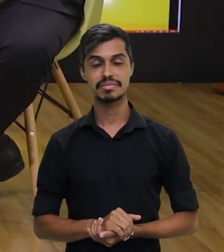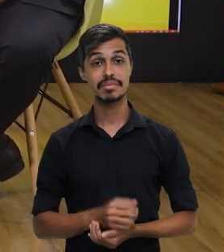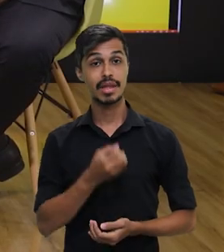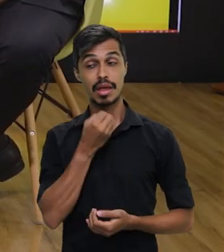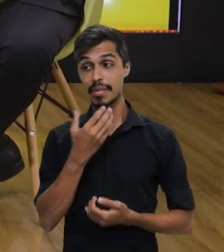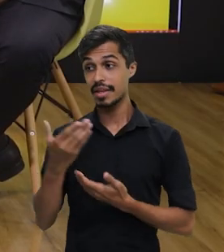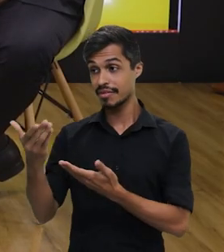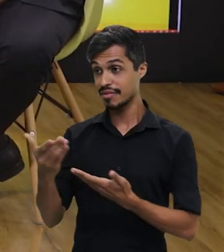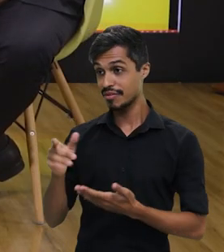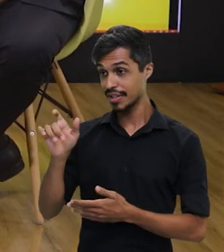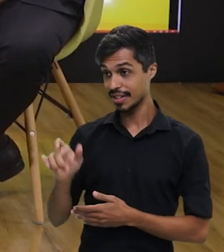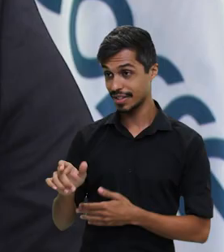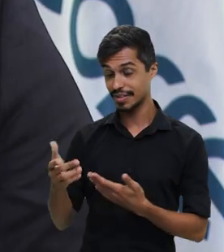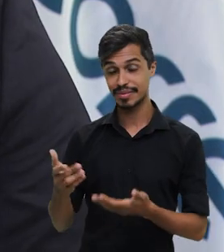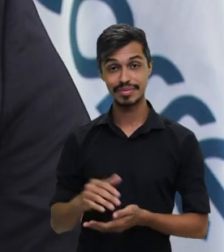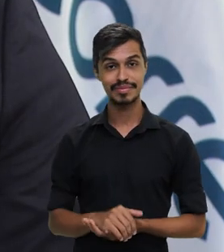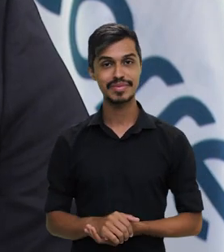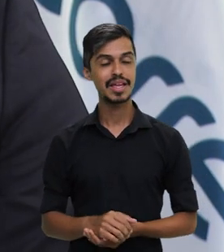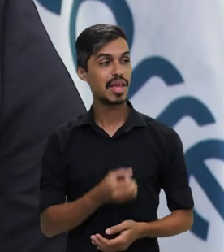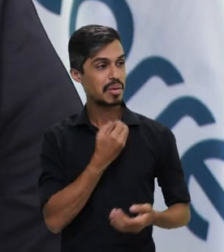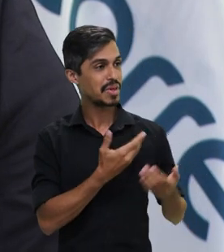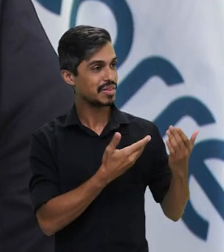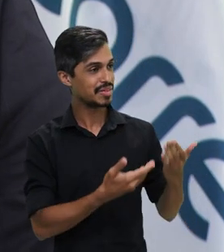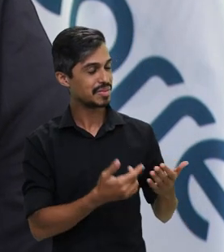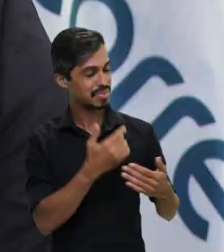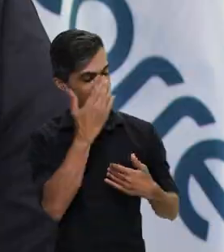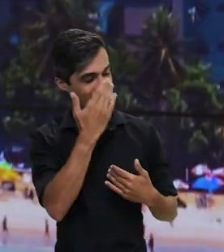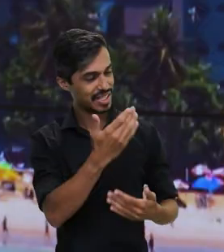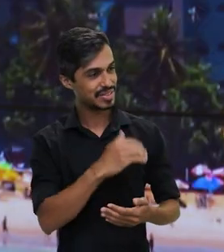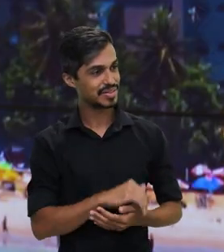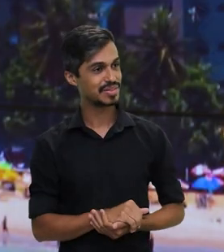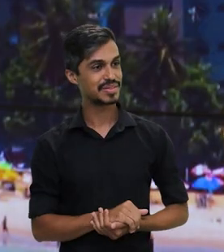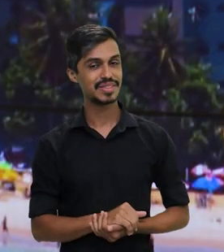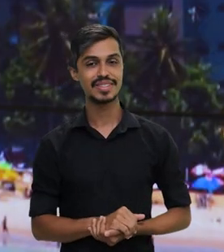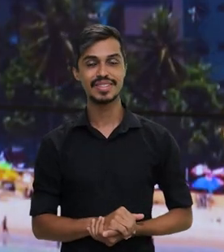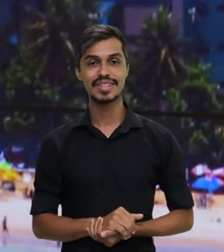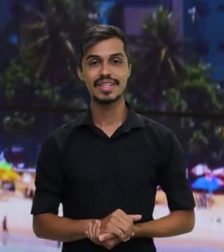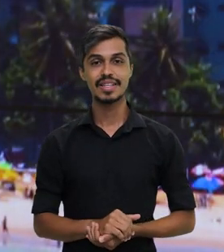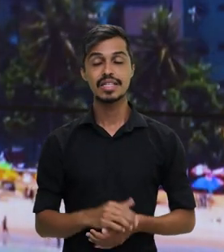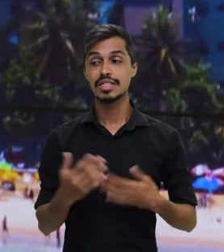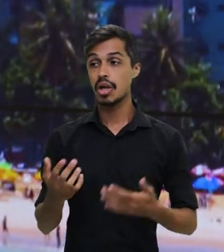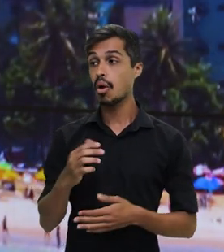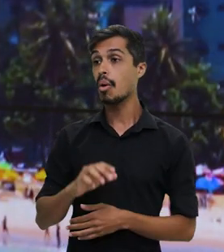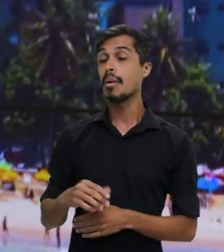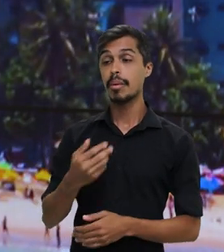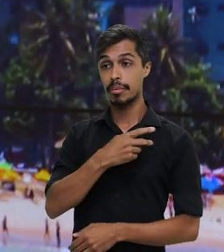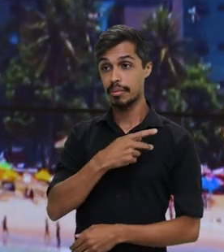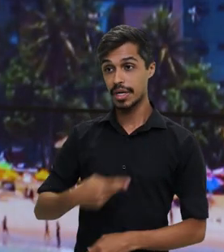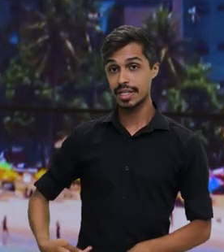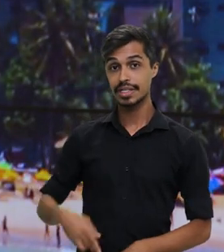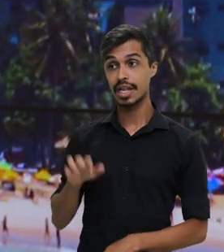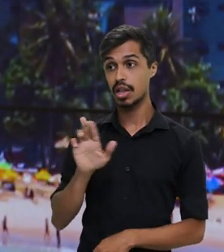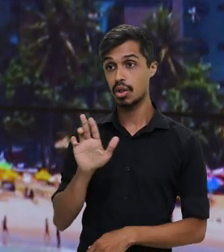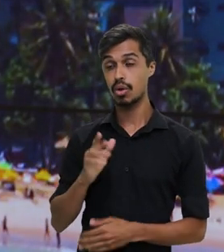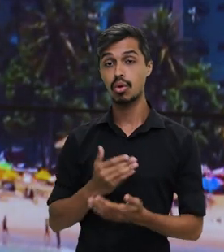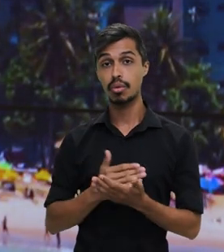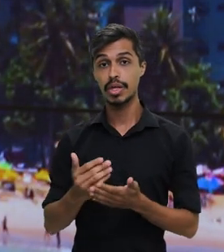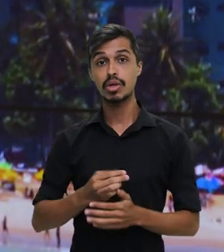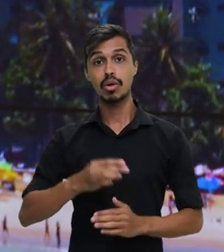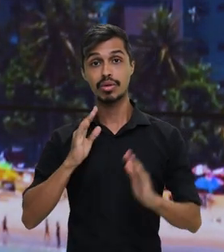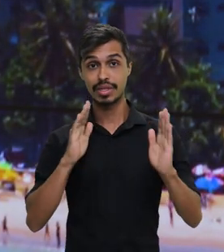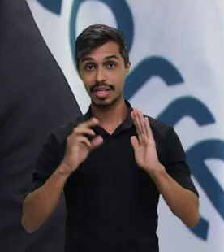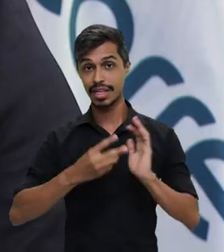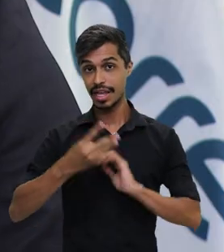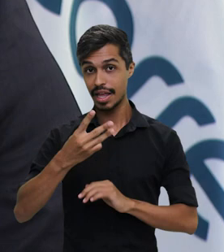Seja muito bem-vindo ao Brasil em Pauta. Prazer enorme estar com vocês, Carol. Bom, presidente, o presidente Lula começou o terceiro mandato com a